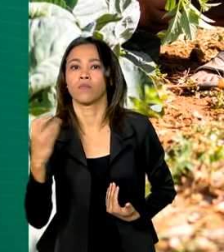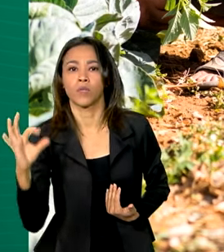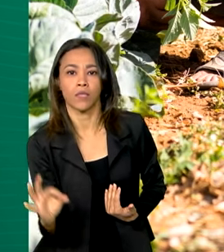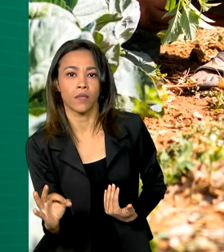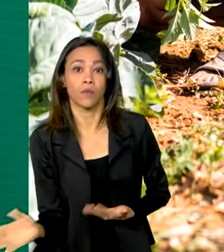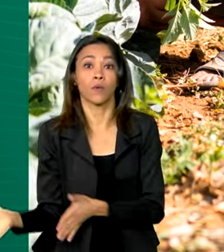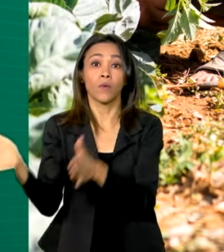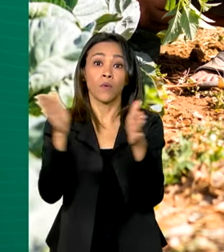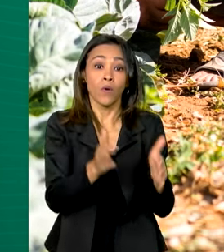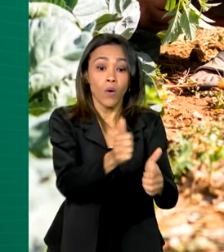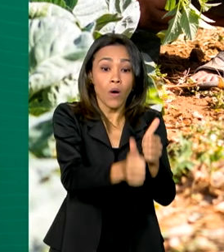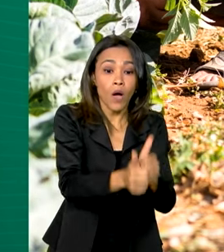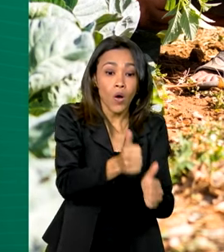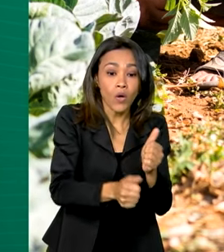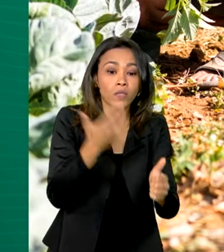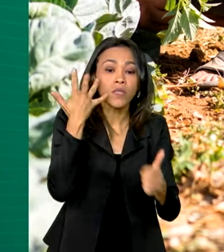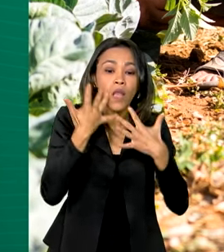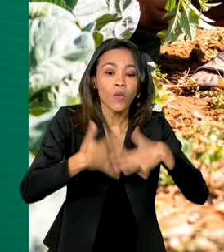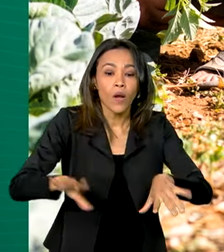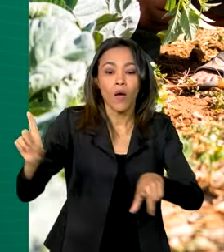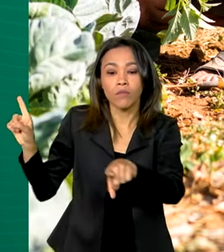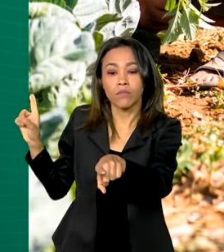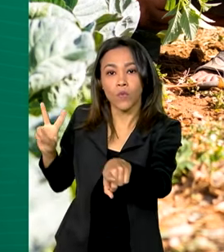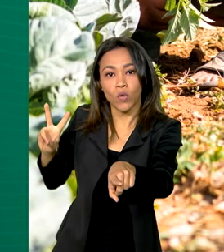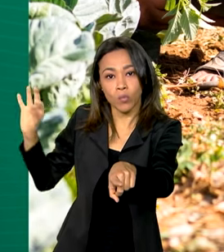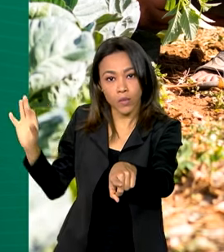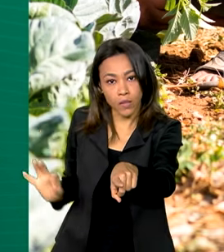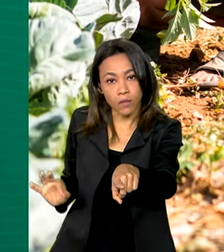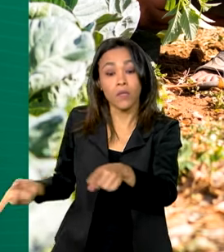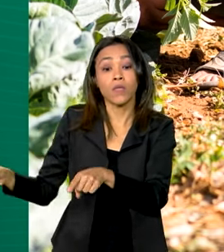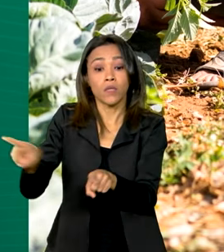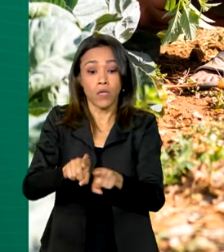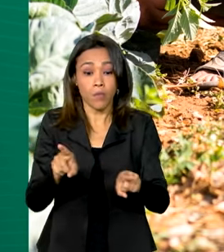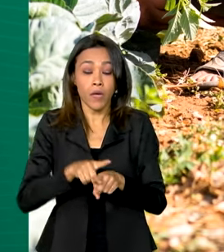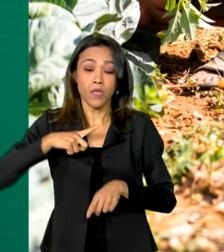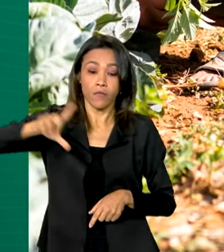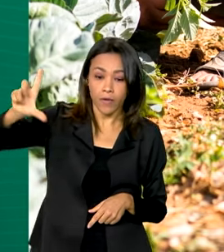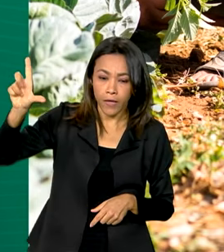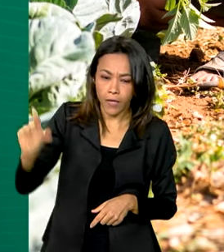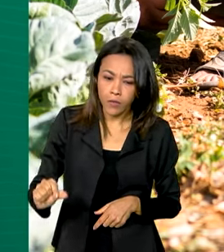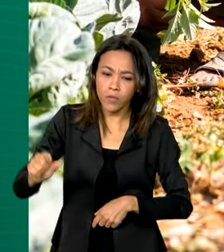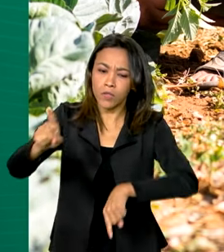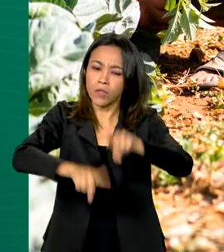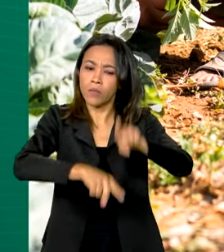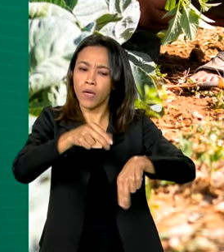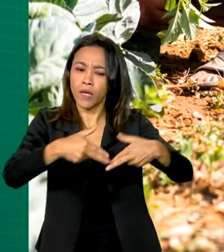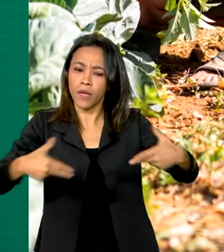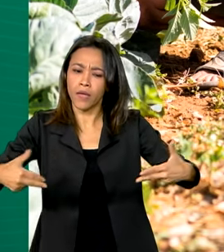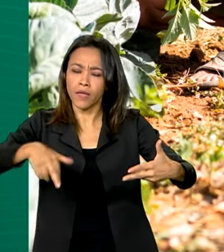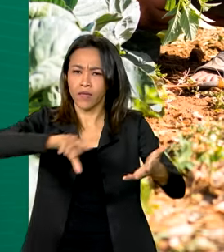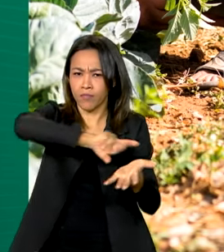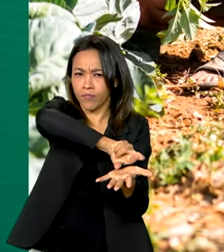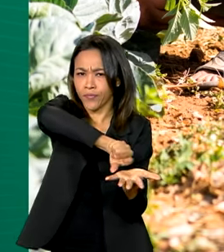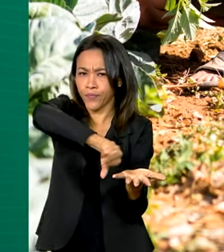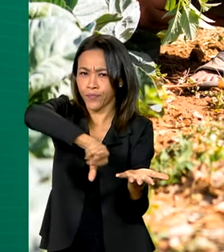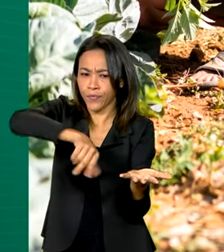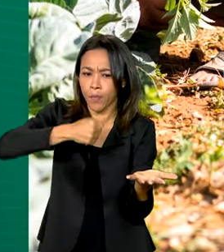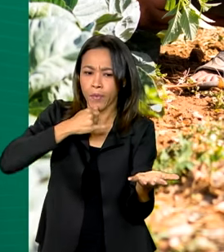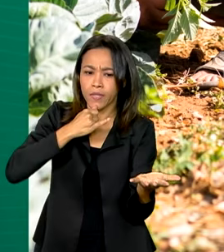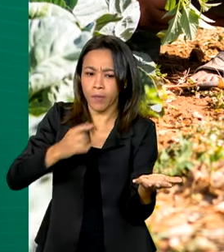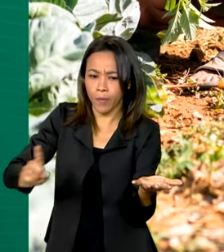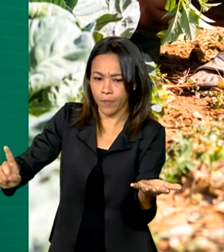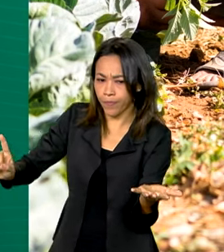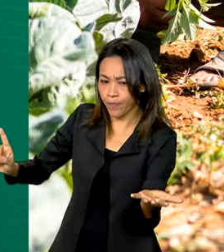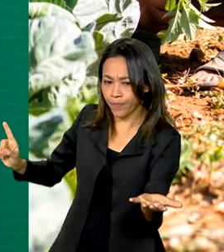arroz orgânico, será de 2%. Também tiveram queda as taxas dos produtos da sociobiodiversidade, como o